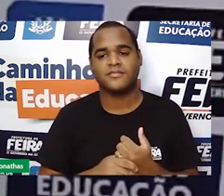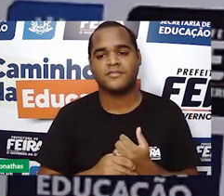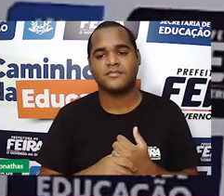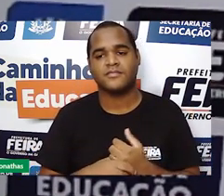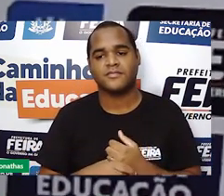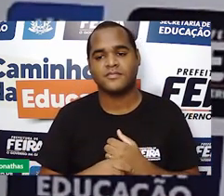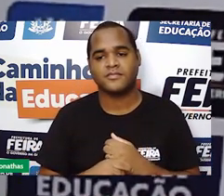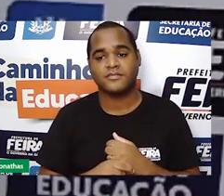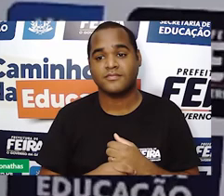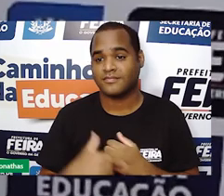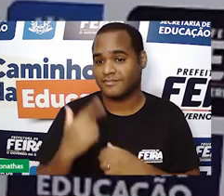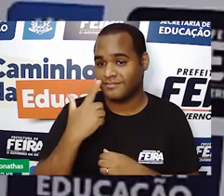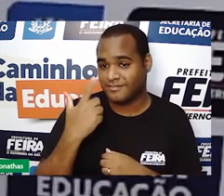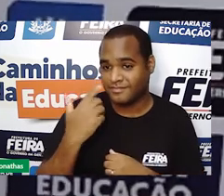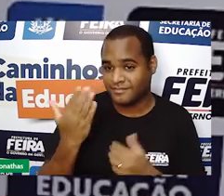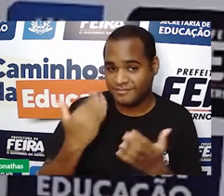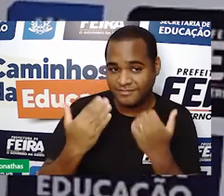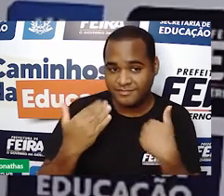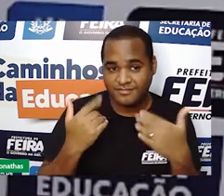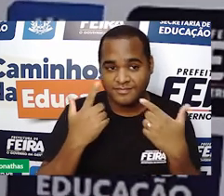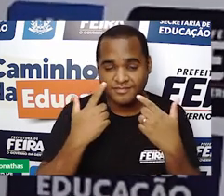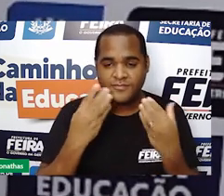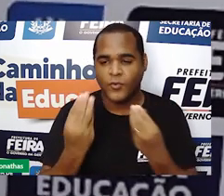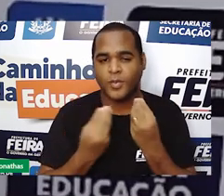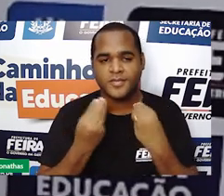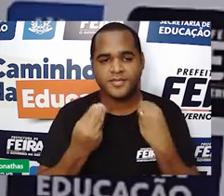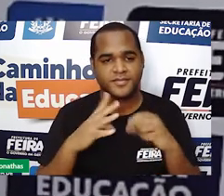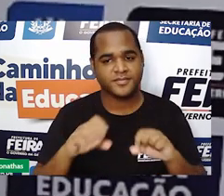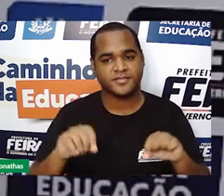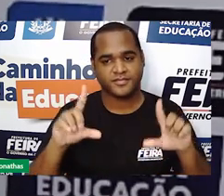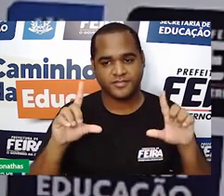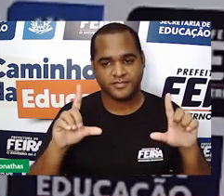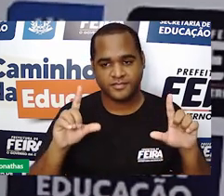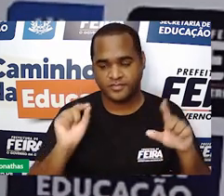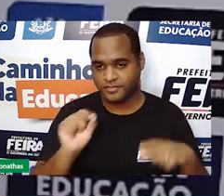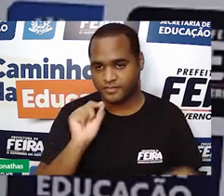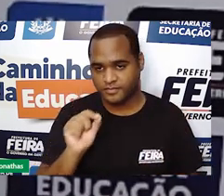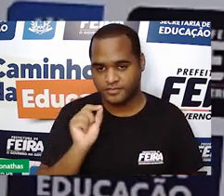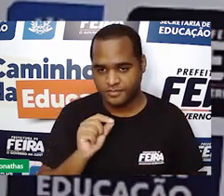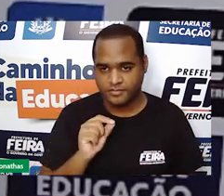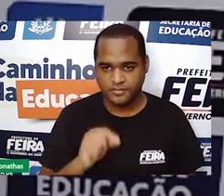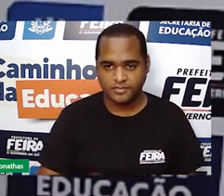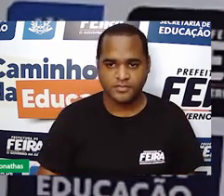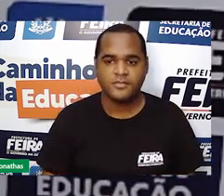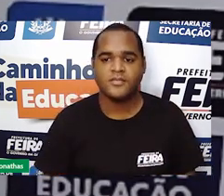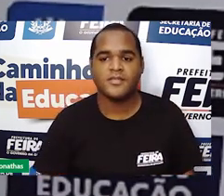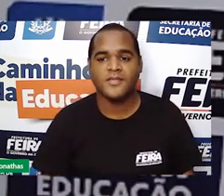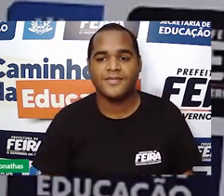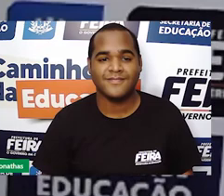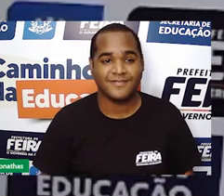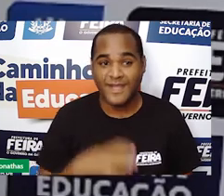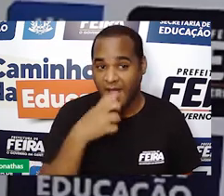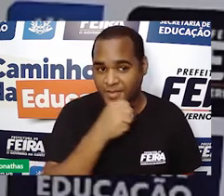Vamos lá. Cadê a outra tela? Vai aparecer, calma. É rapidinho.